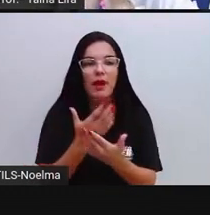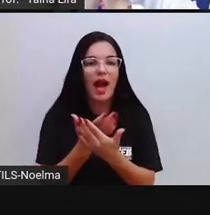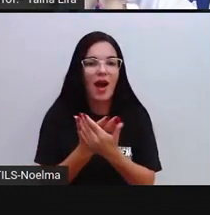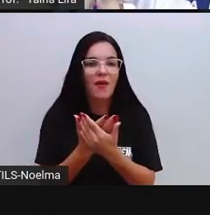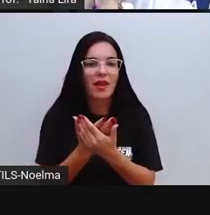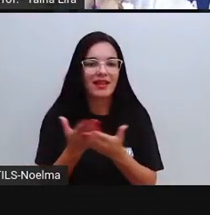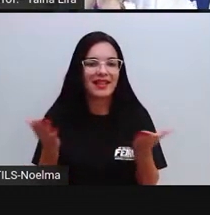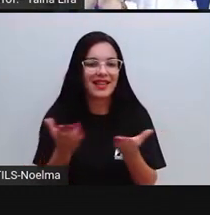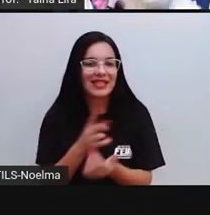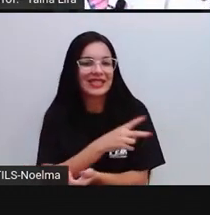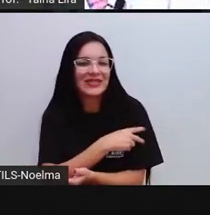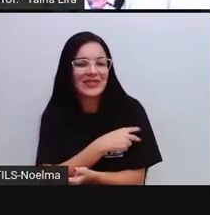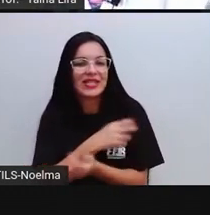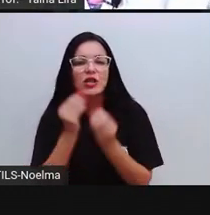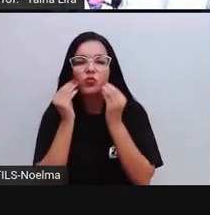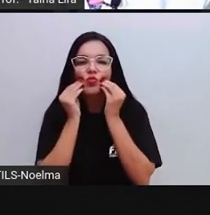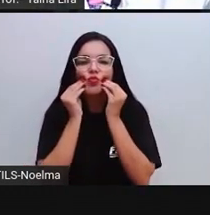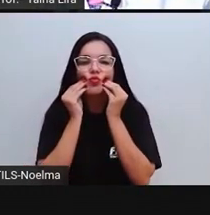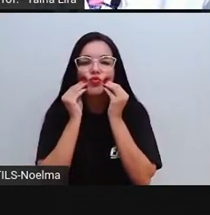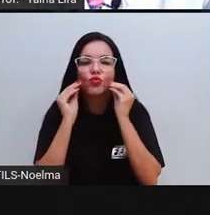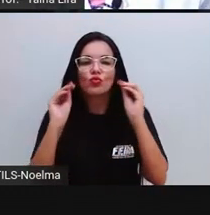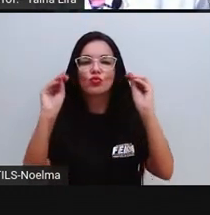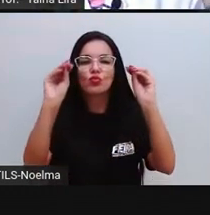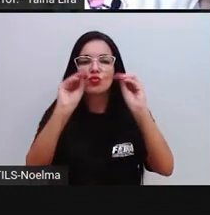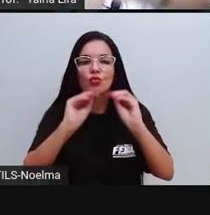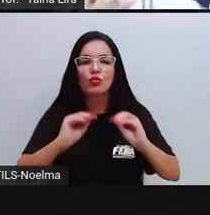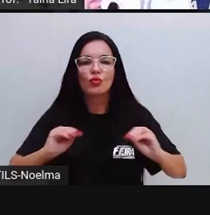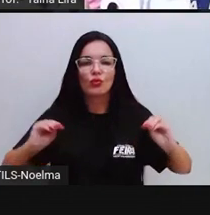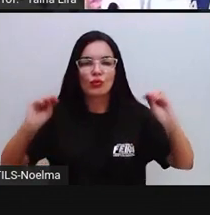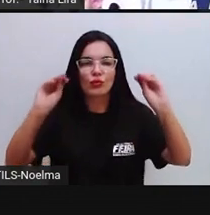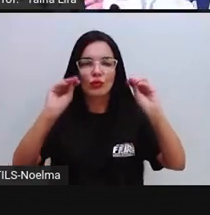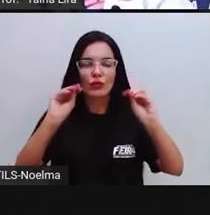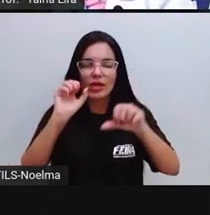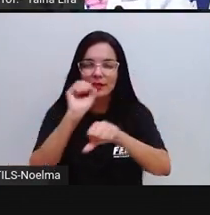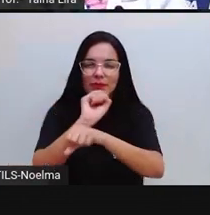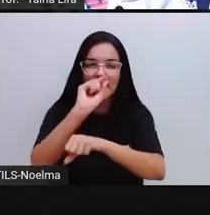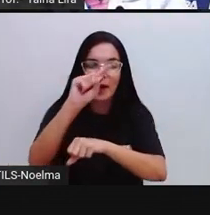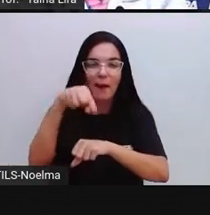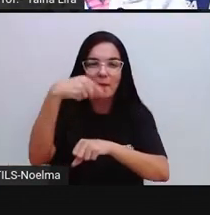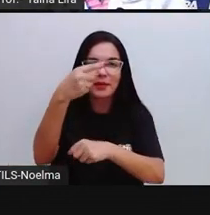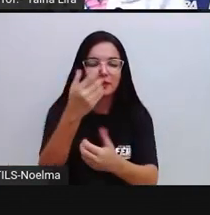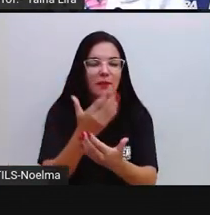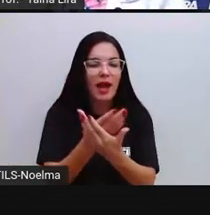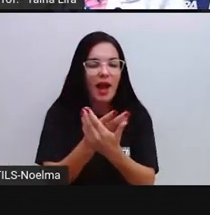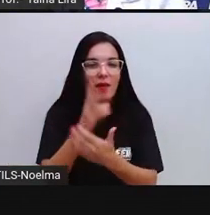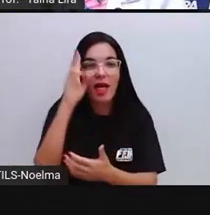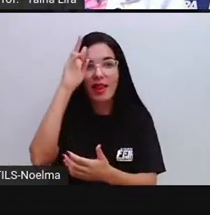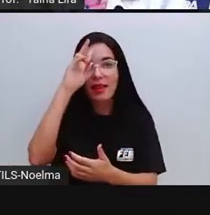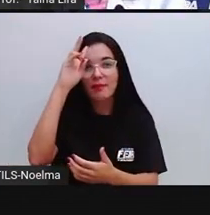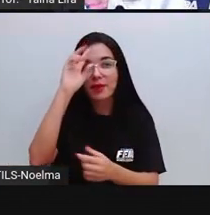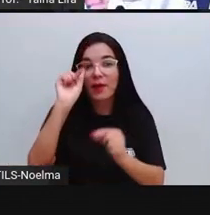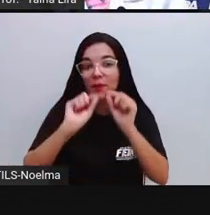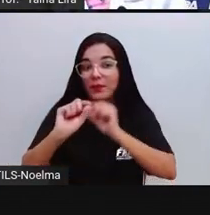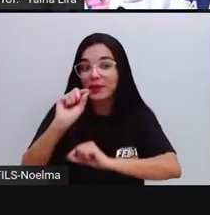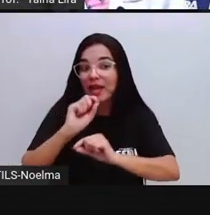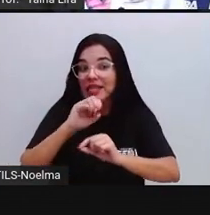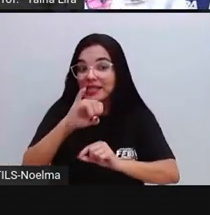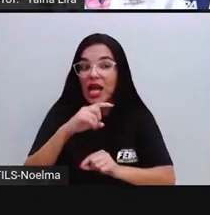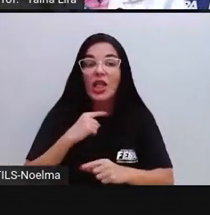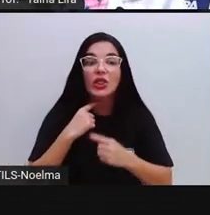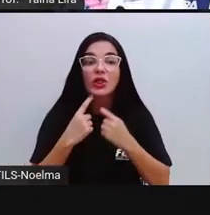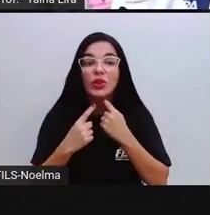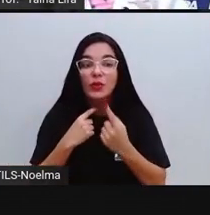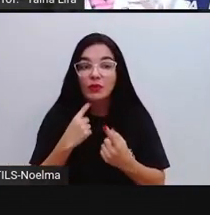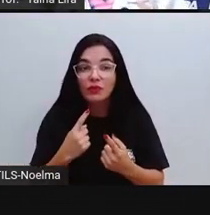Segundo ano, um beijo para vocês. Espero na próxima aula. Lembrando sempre, tá? Se ficou dúvida